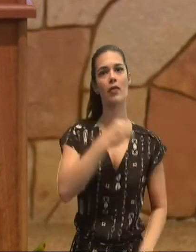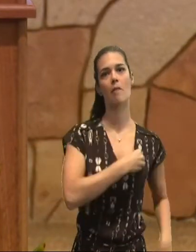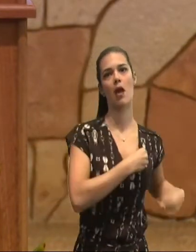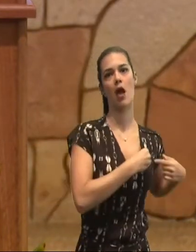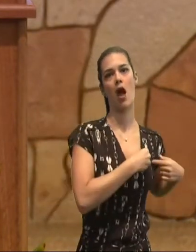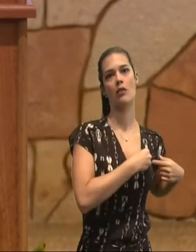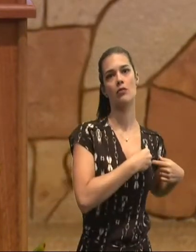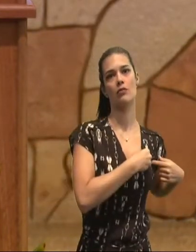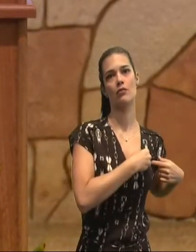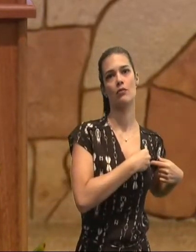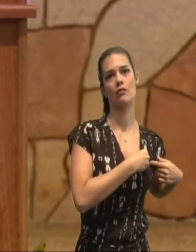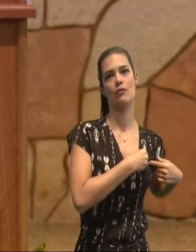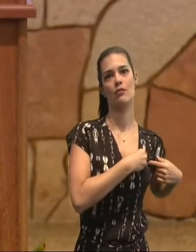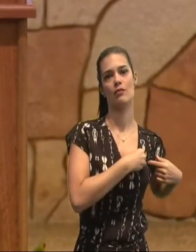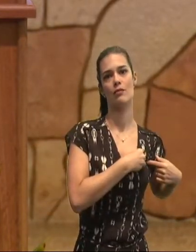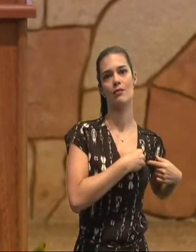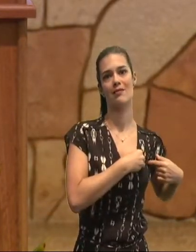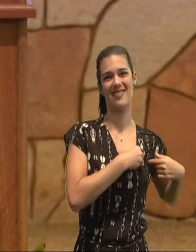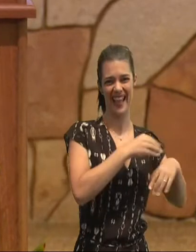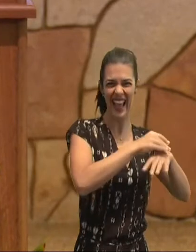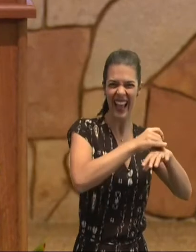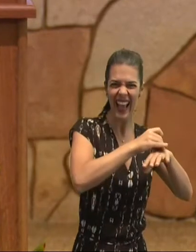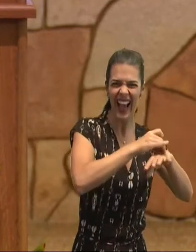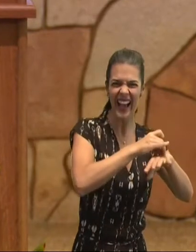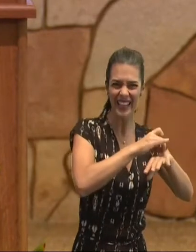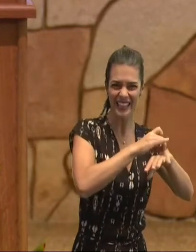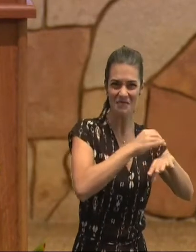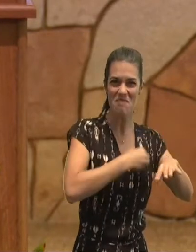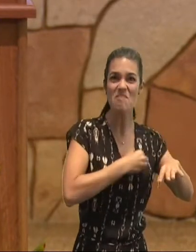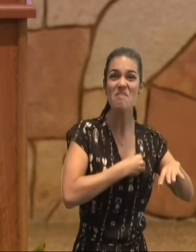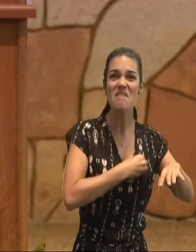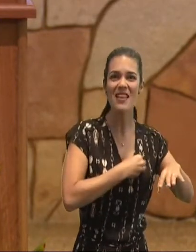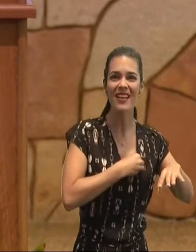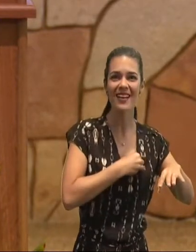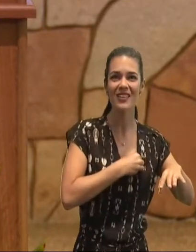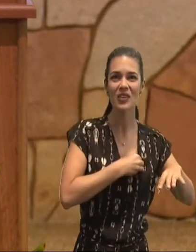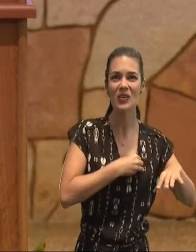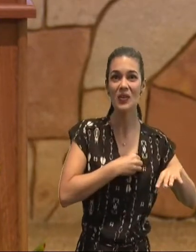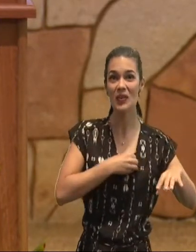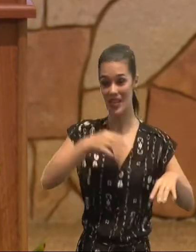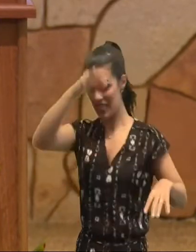porque a carne milita, contra o Espírito, e o Espírito contra a carne,